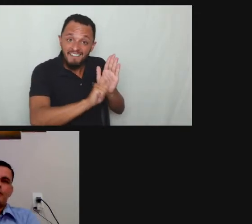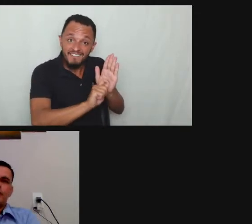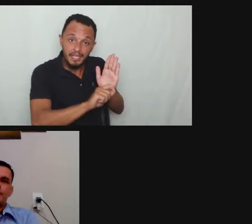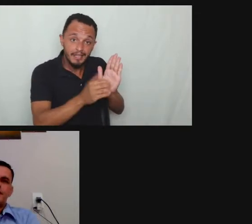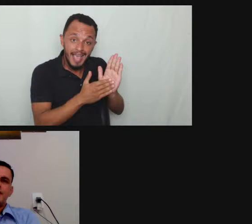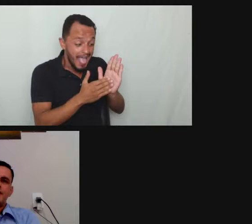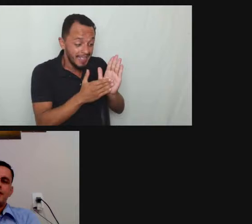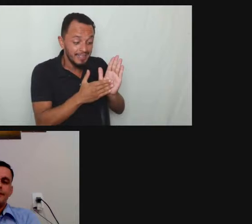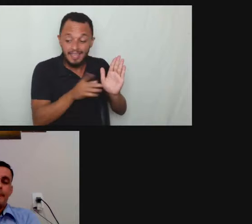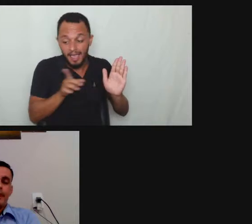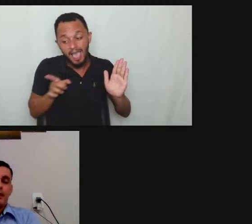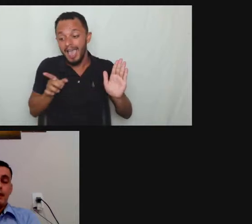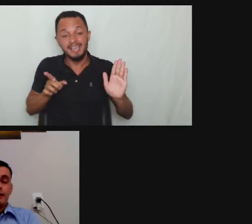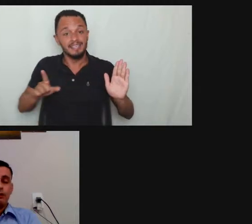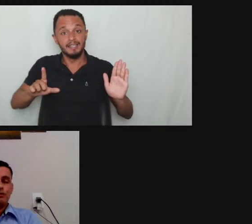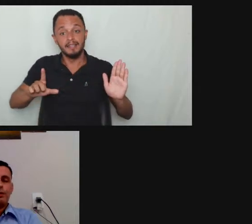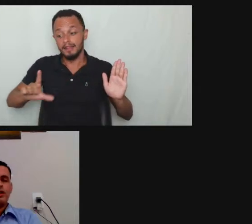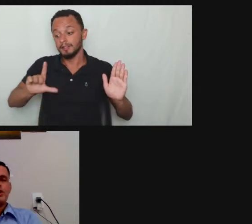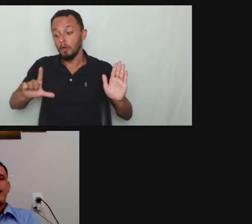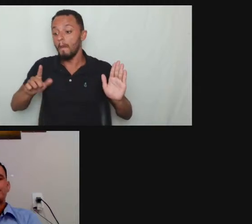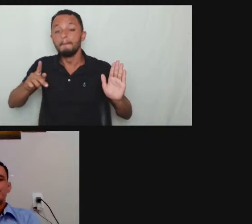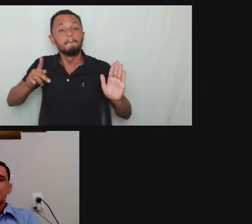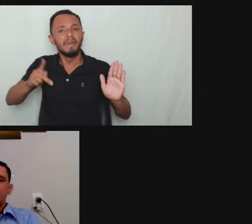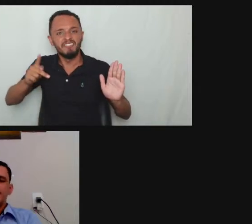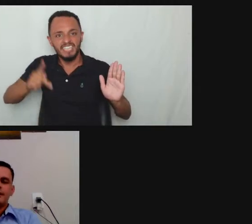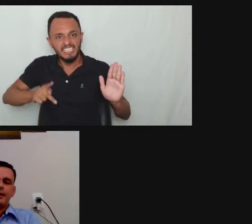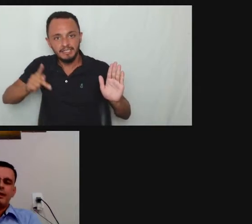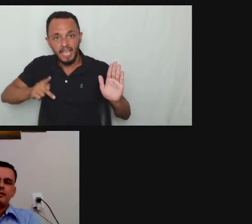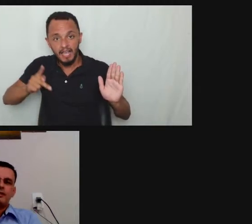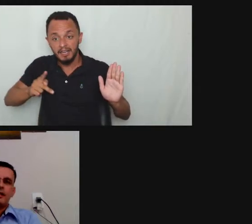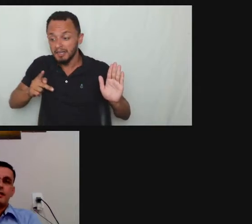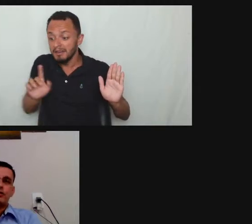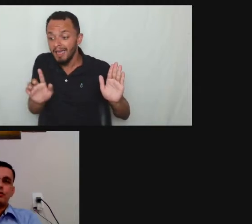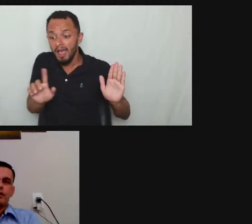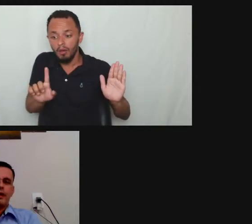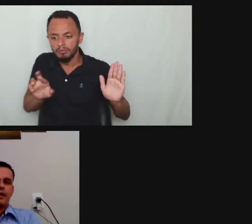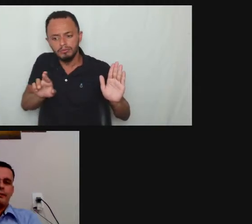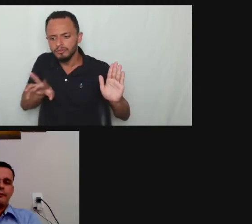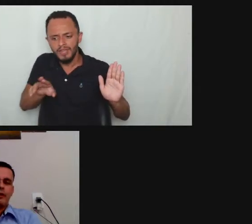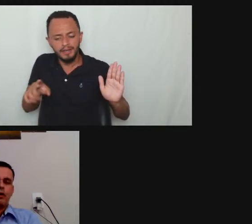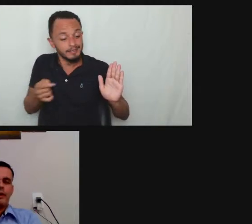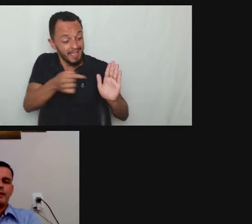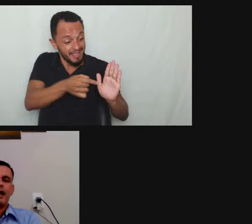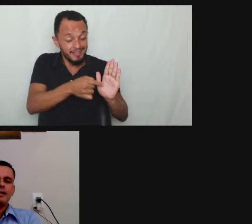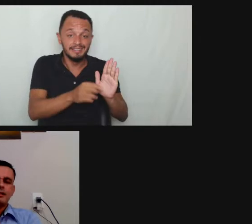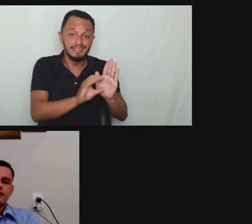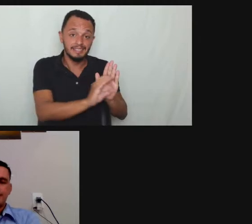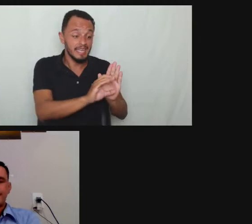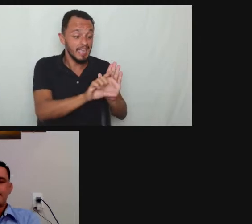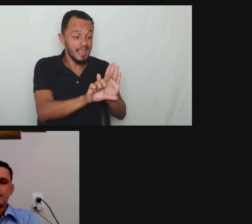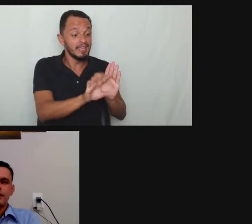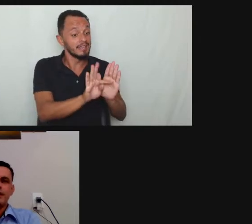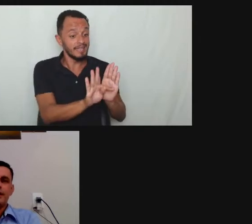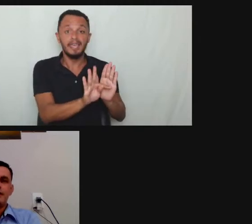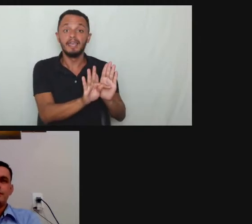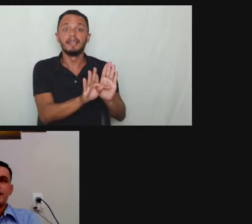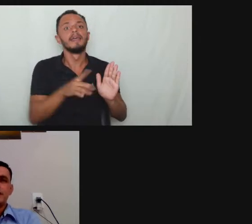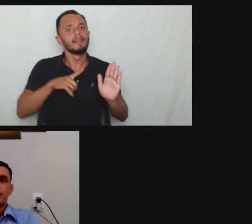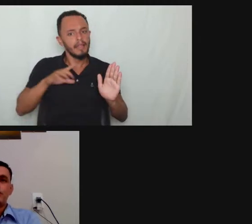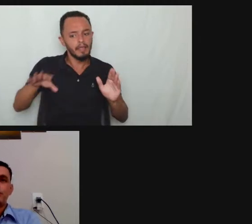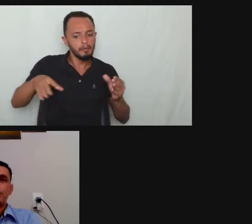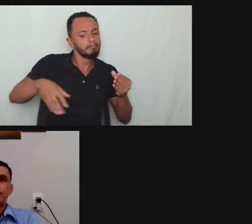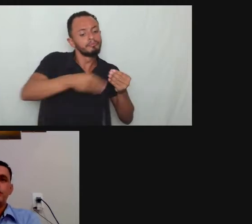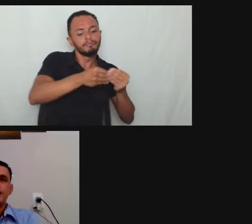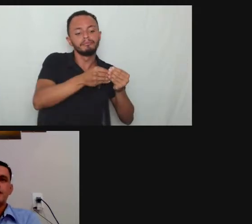por ela quando precisa os projetos de lei também acho interessante comentar estão tramitação ainda